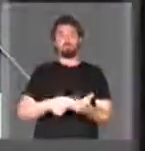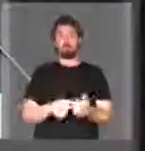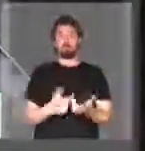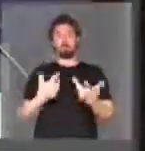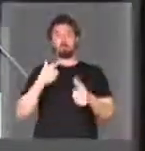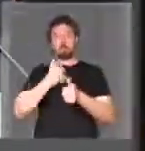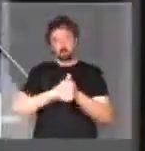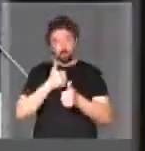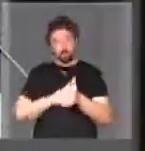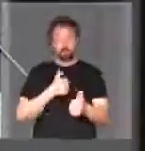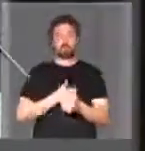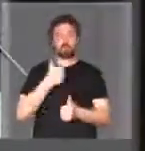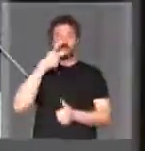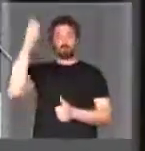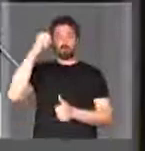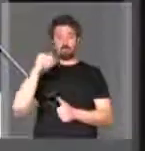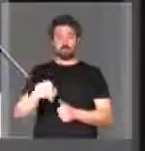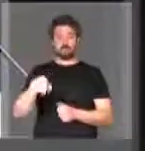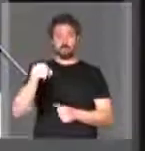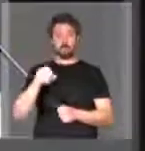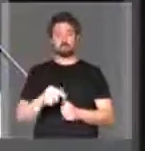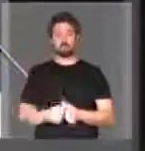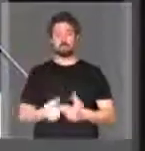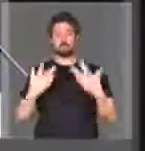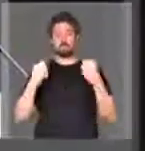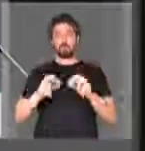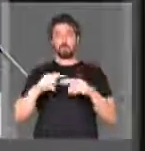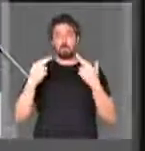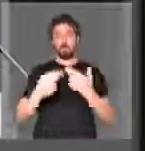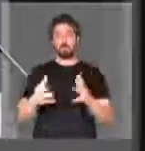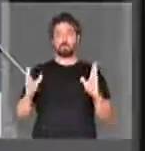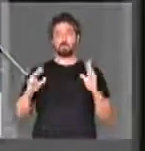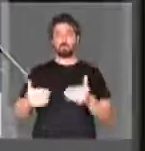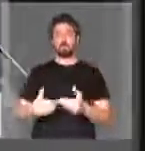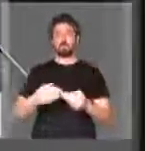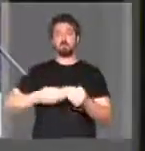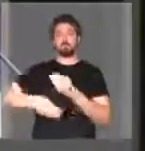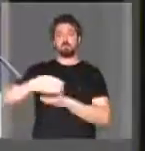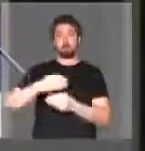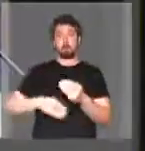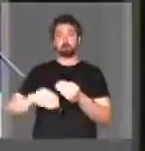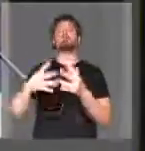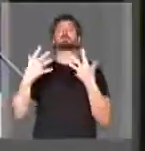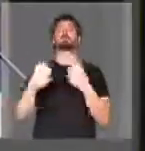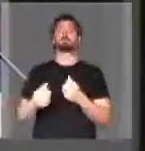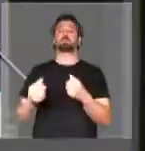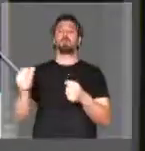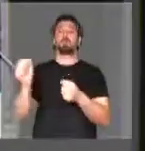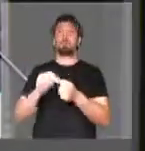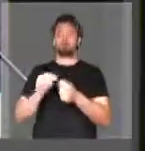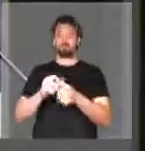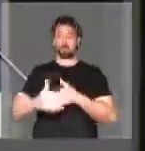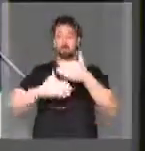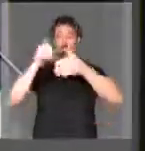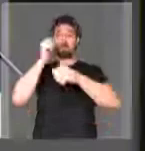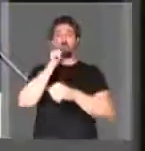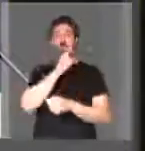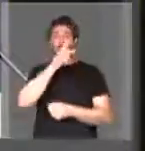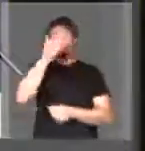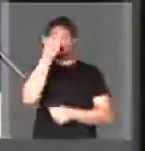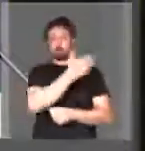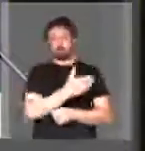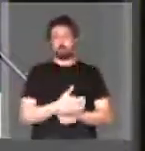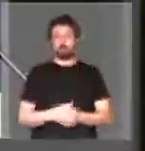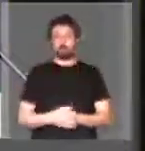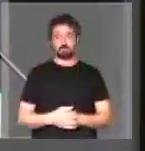Então, vamos lutar para isso e vamos vencer essas barreiras. Vamos à reunião da Comissão Mística Transfruteirista e vamos botar o Amapá para se desenvolver. Muito obrigado,